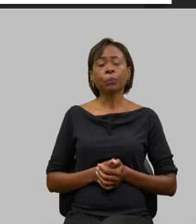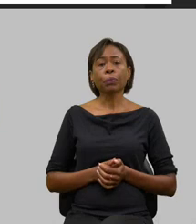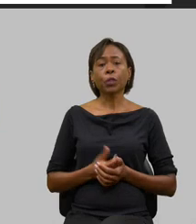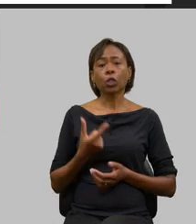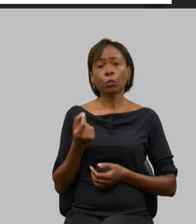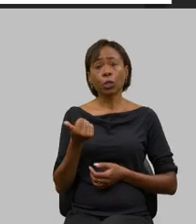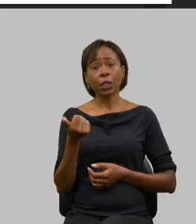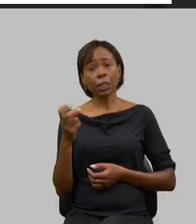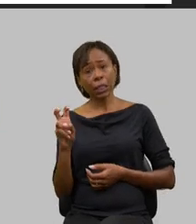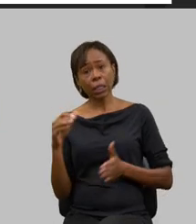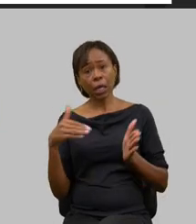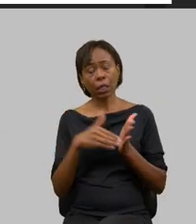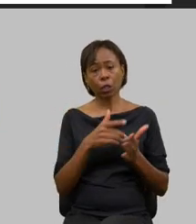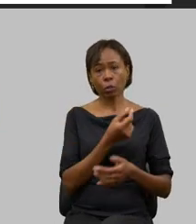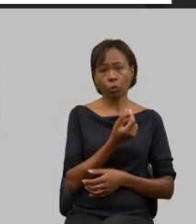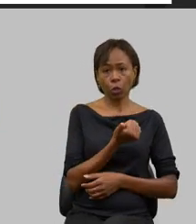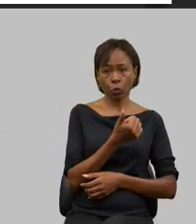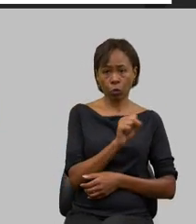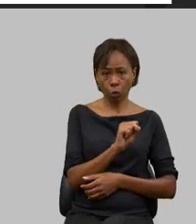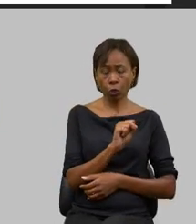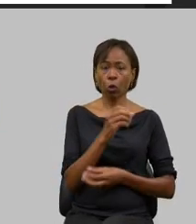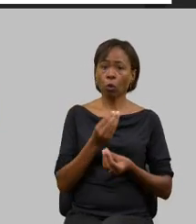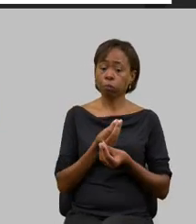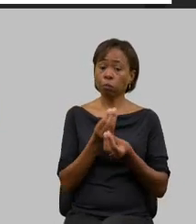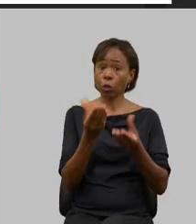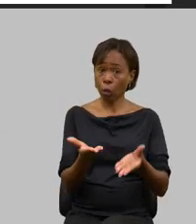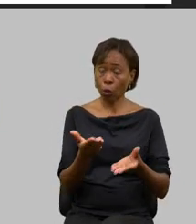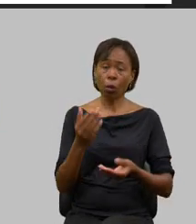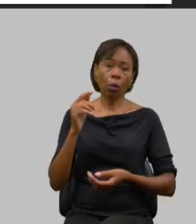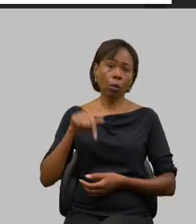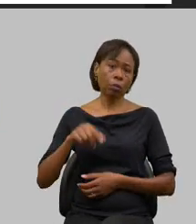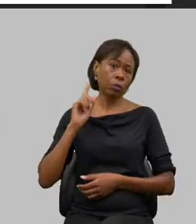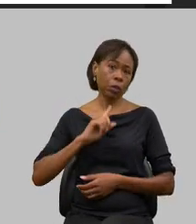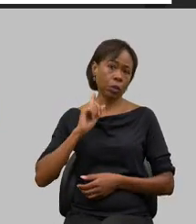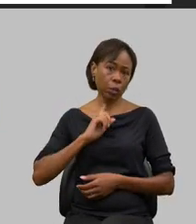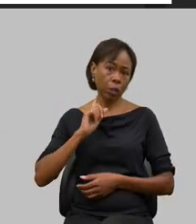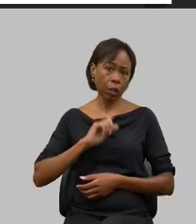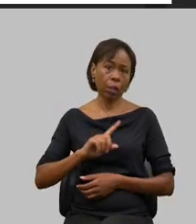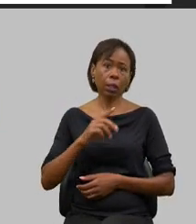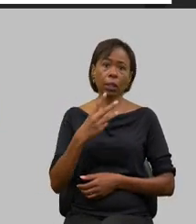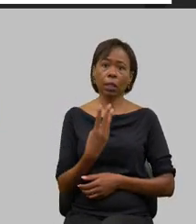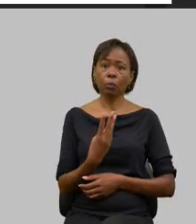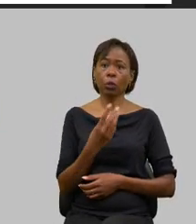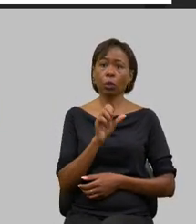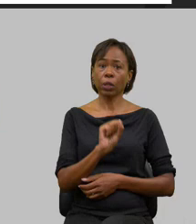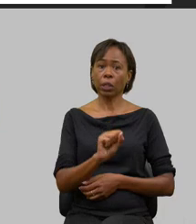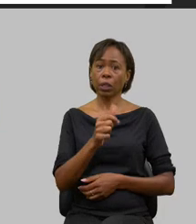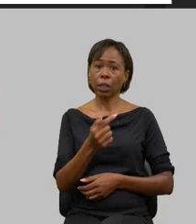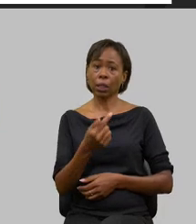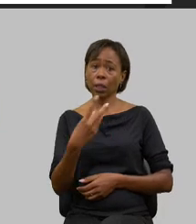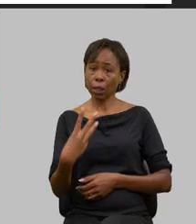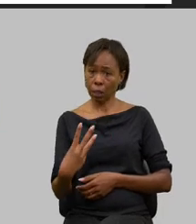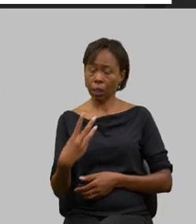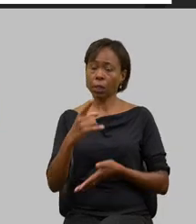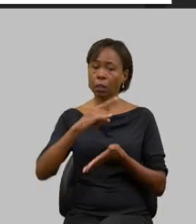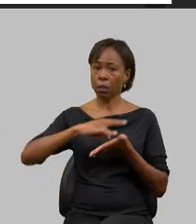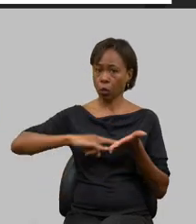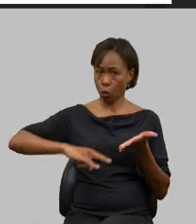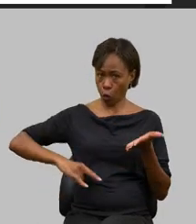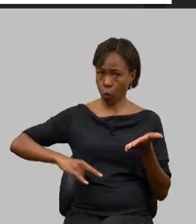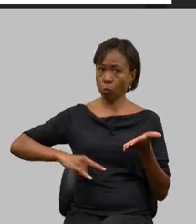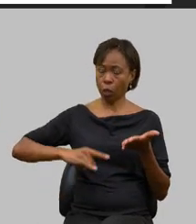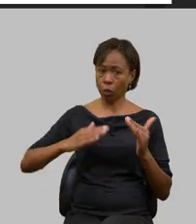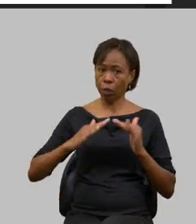a 2018 foram entregues em Minas Gerais 3.873 títulos e quando nós assumimos de